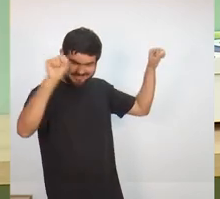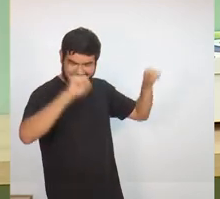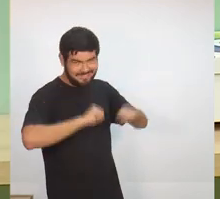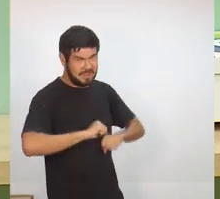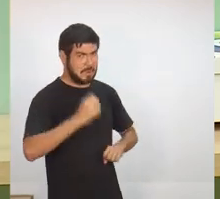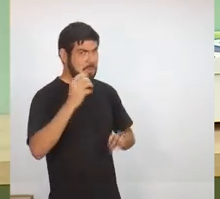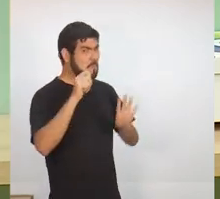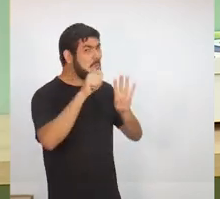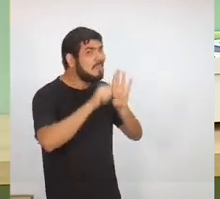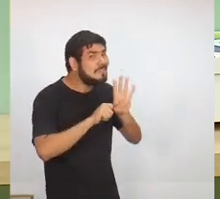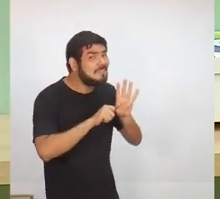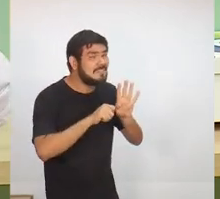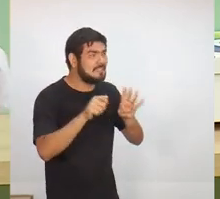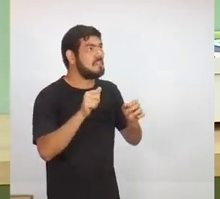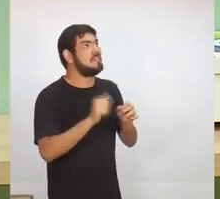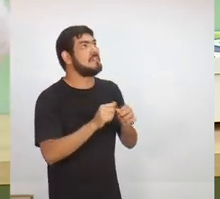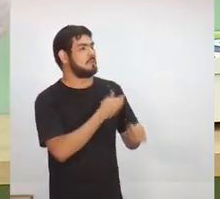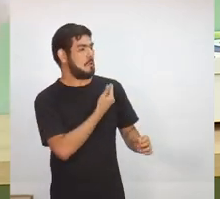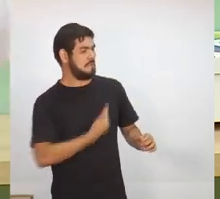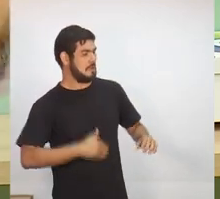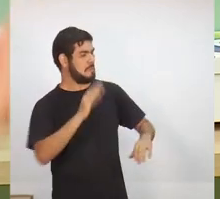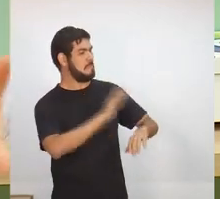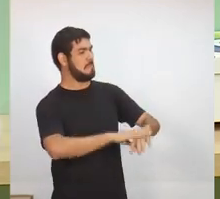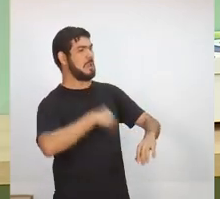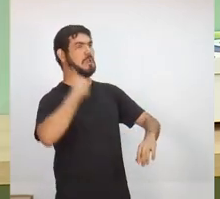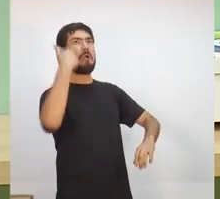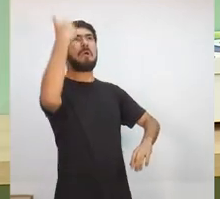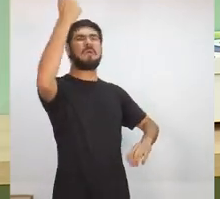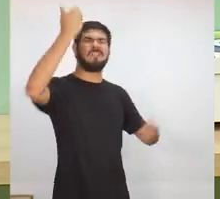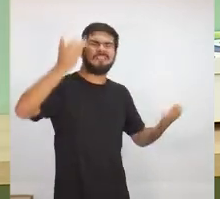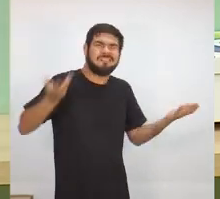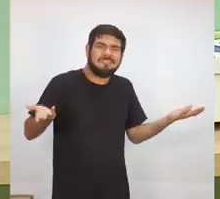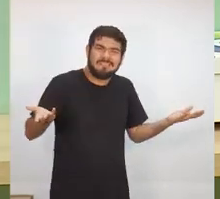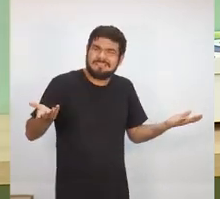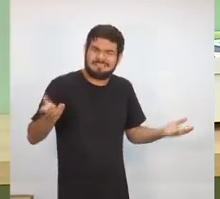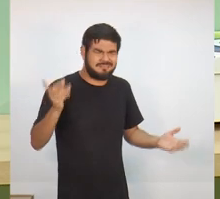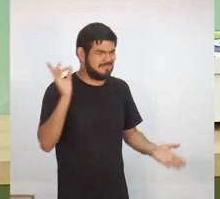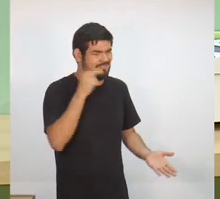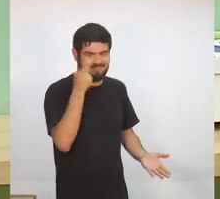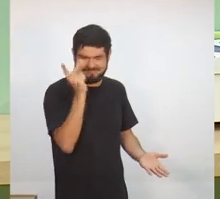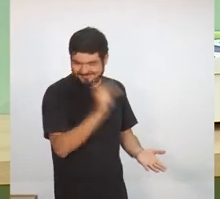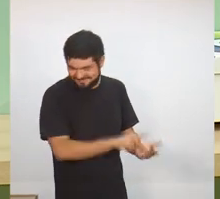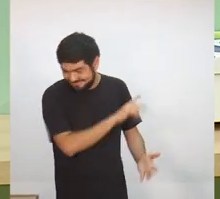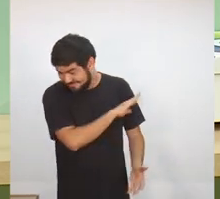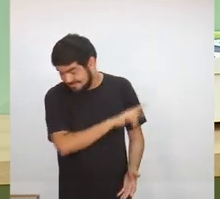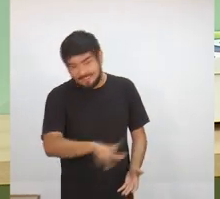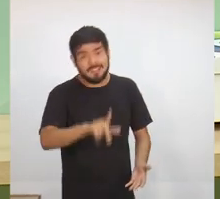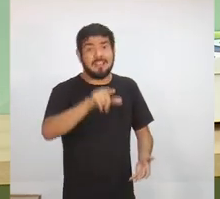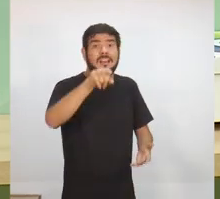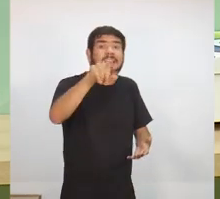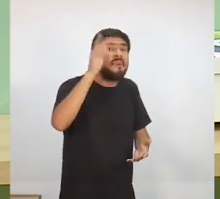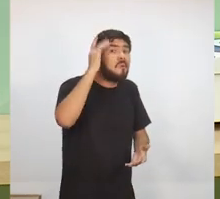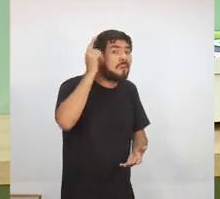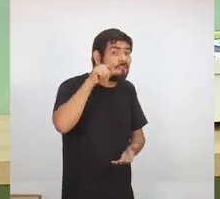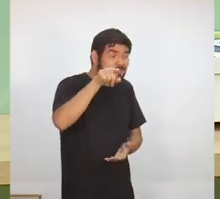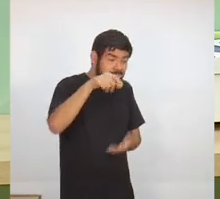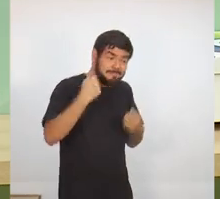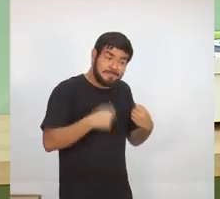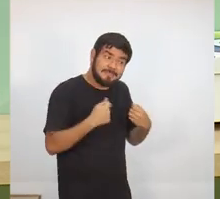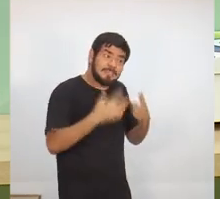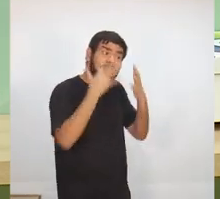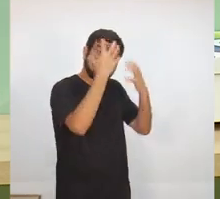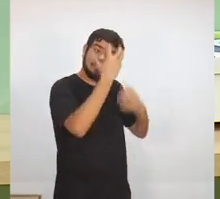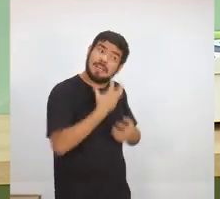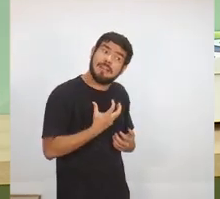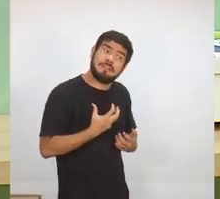quatro meses fez um governo melhor do que qualquer um em quatro anos. Não é verdade. Eu acho que você tem que levar as coisas mais a